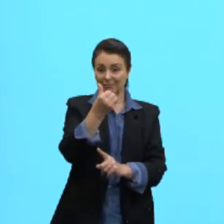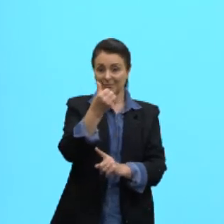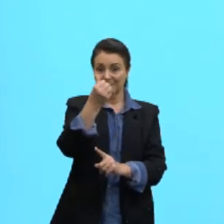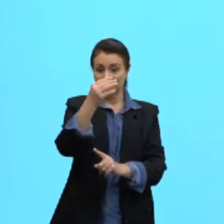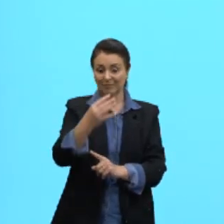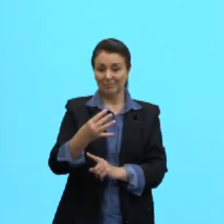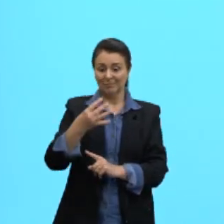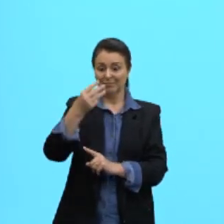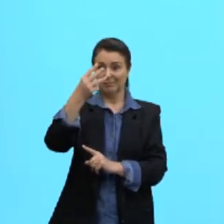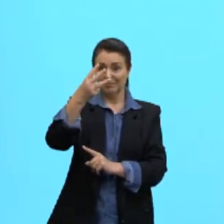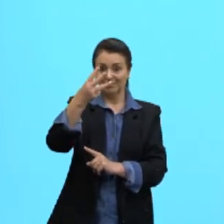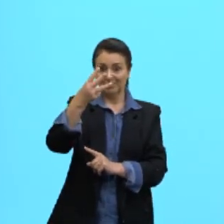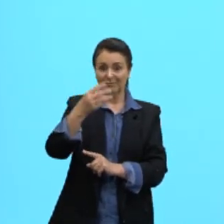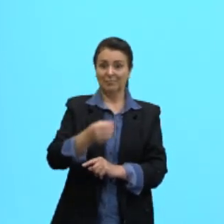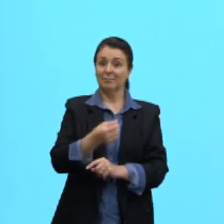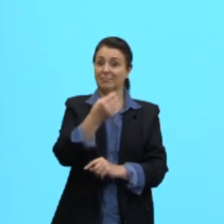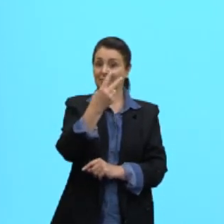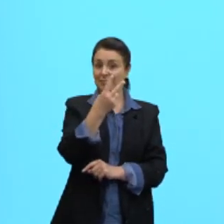cubo de 216.